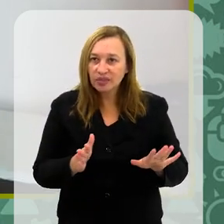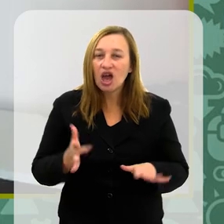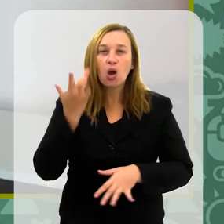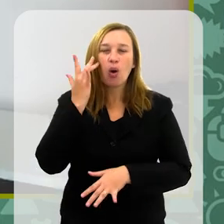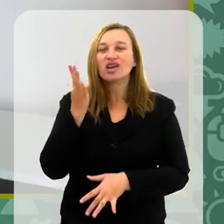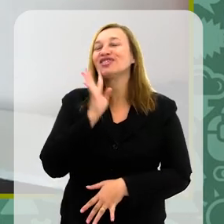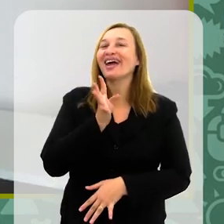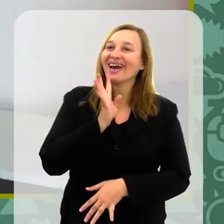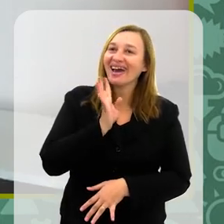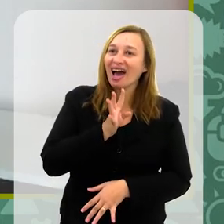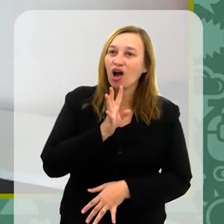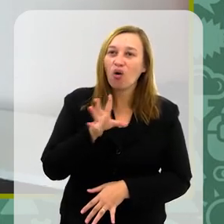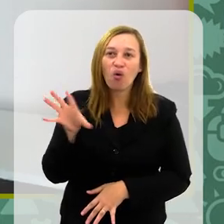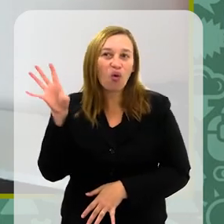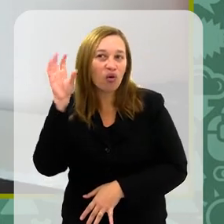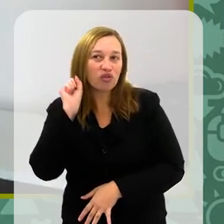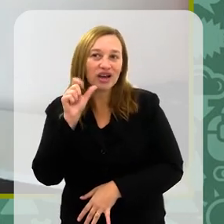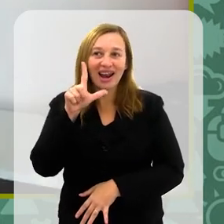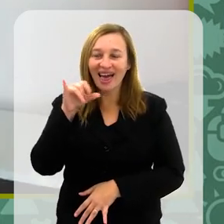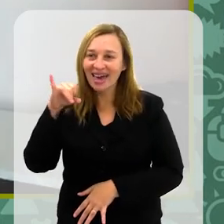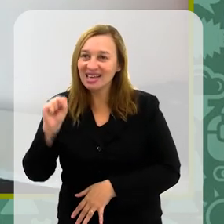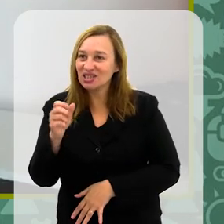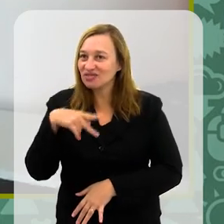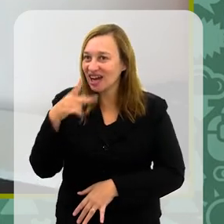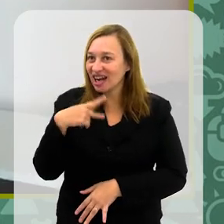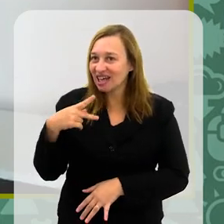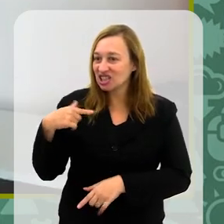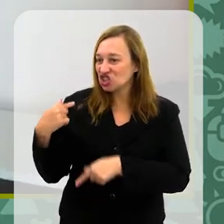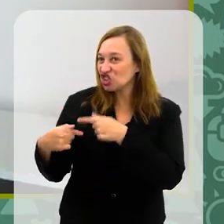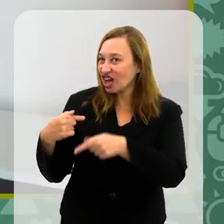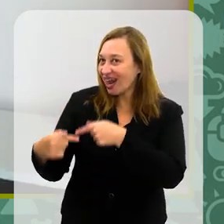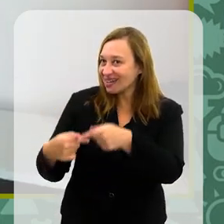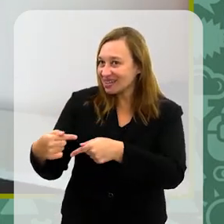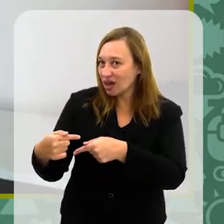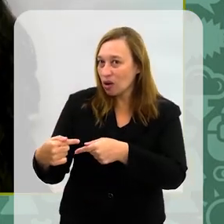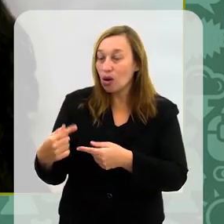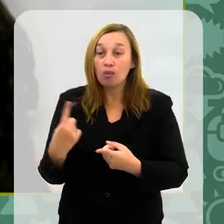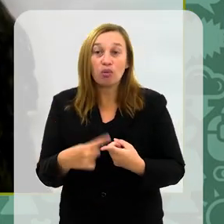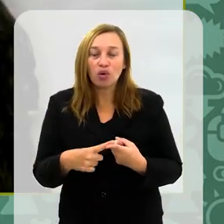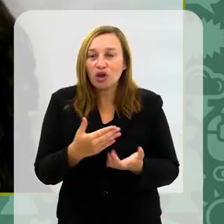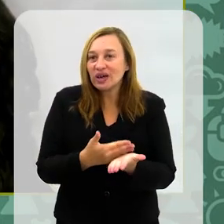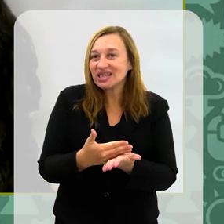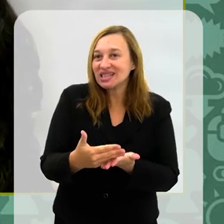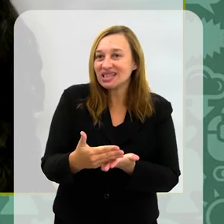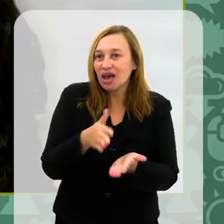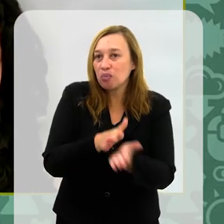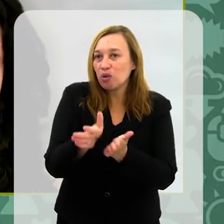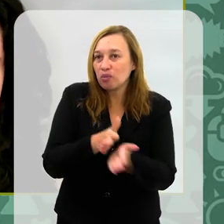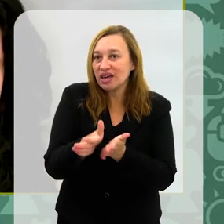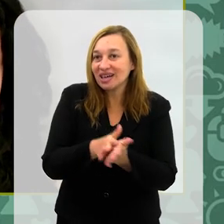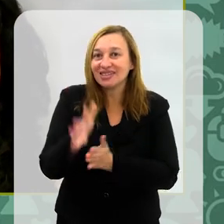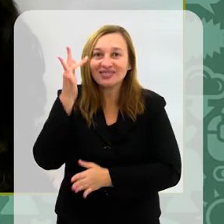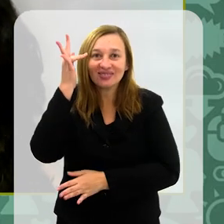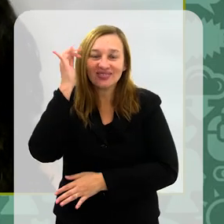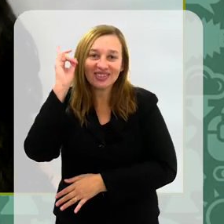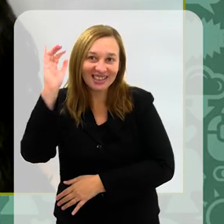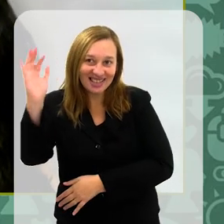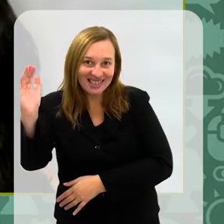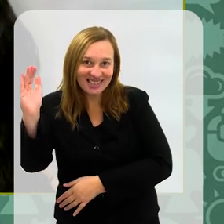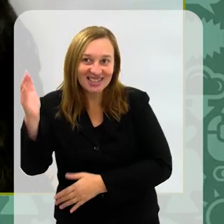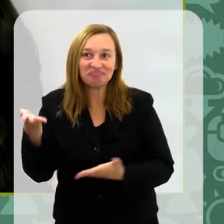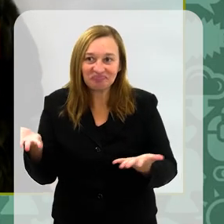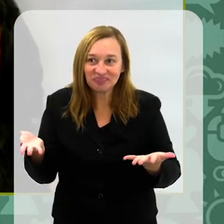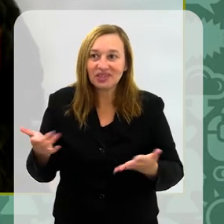E eu acho muito legal ouvir a Laís falando dessa coisa geracional, né? Porque eu comecei publicando justamente fantasia.